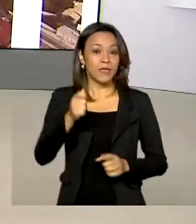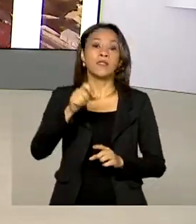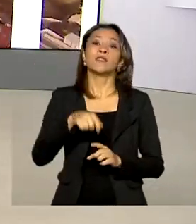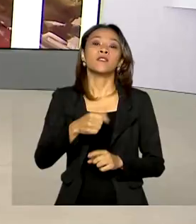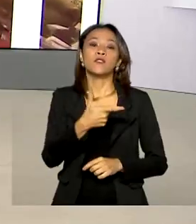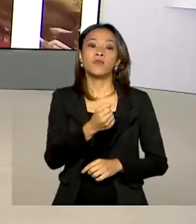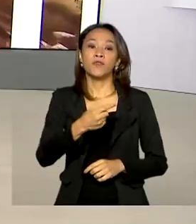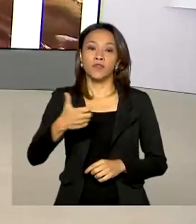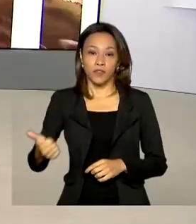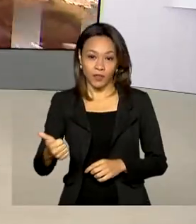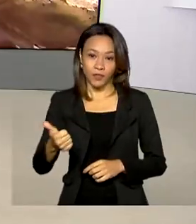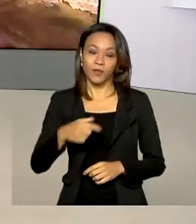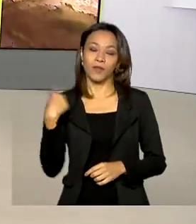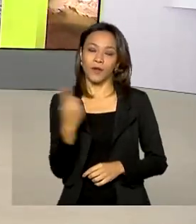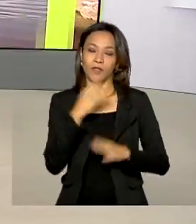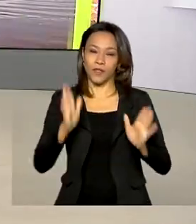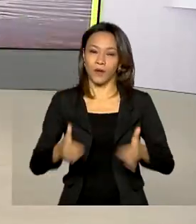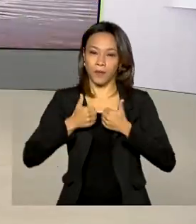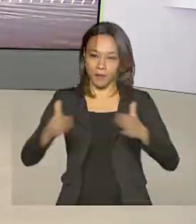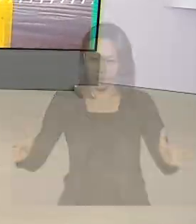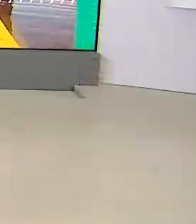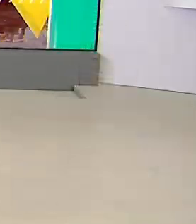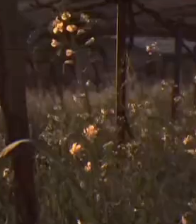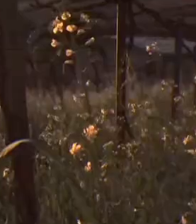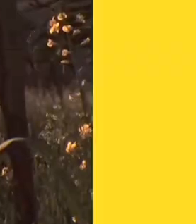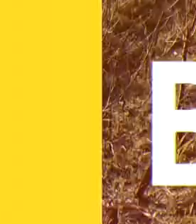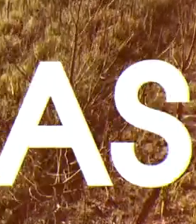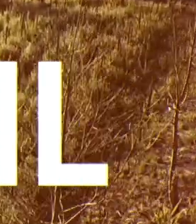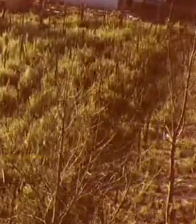de 2021, o Brasil em Dia já está no ar.